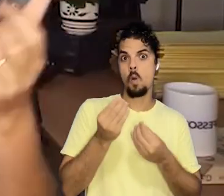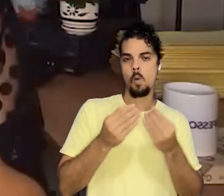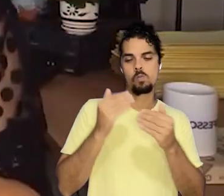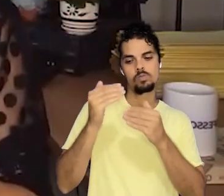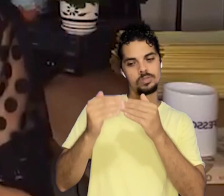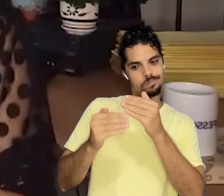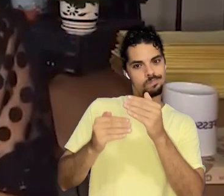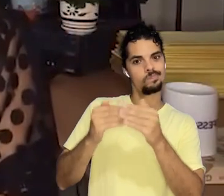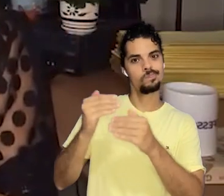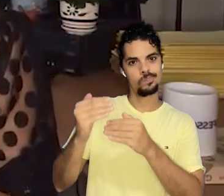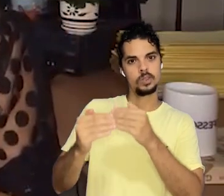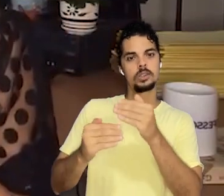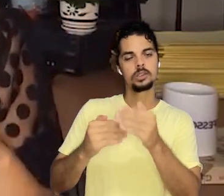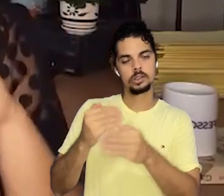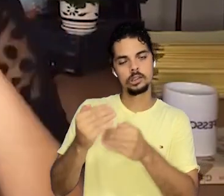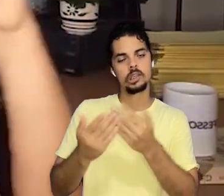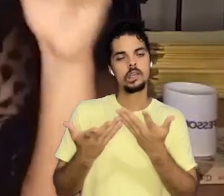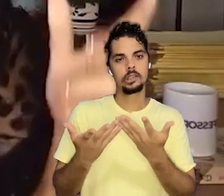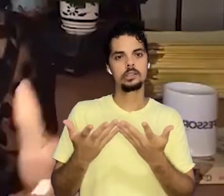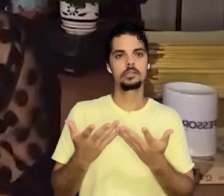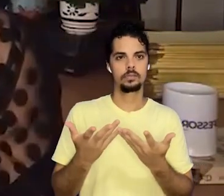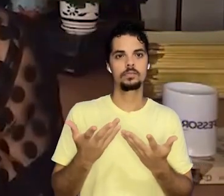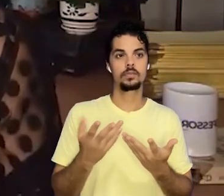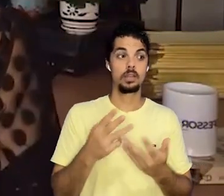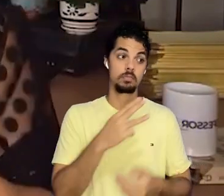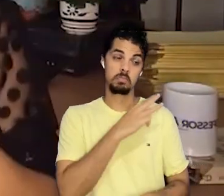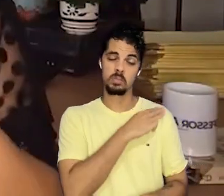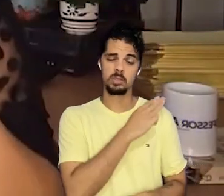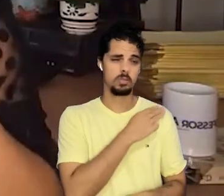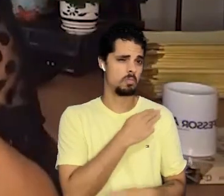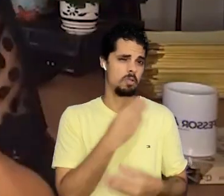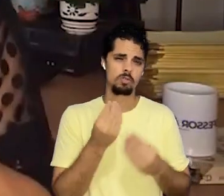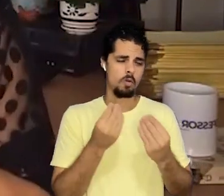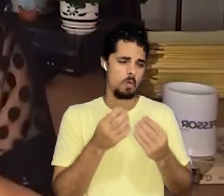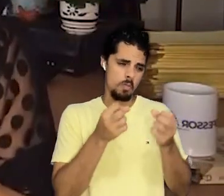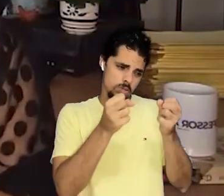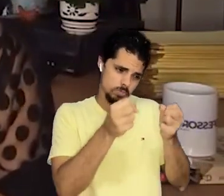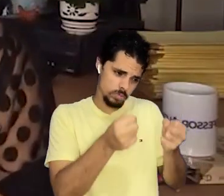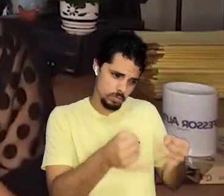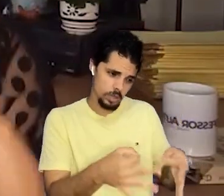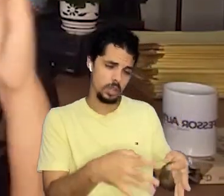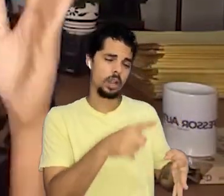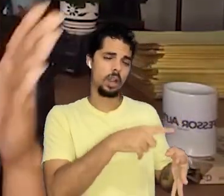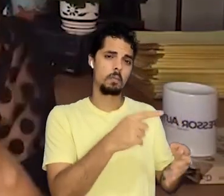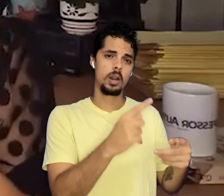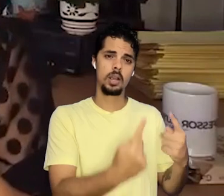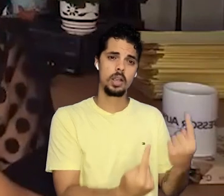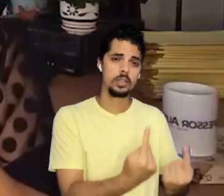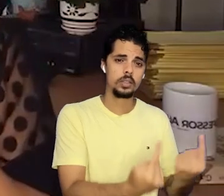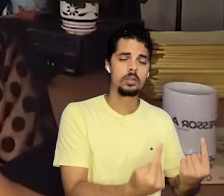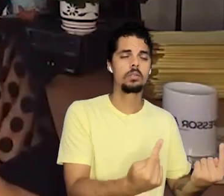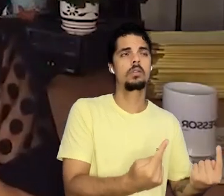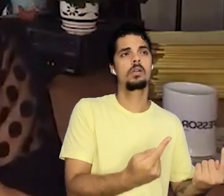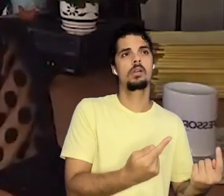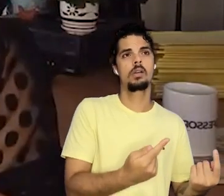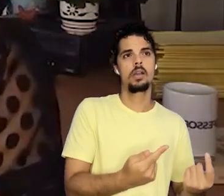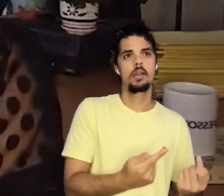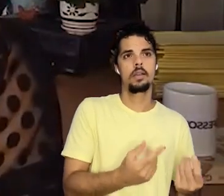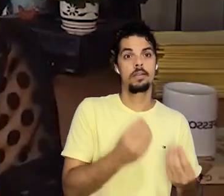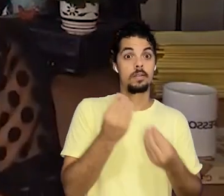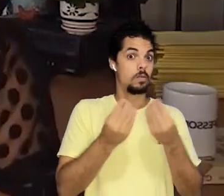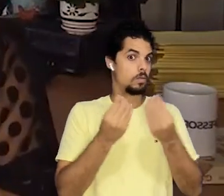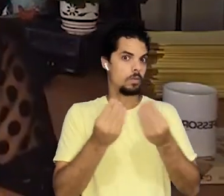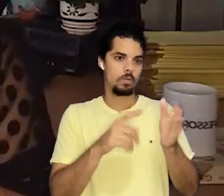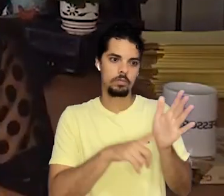Dependendo aí da sua posição geográfica, né? Dependendo de como você vai